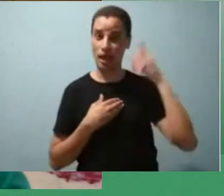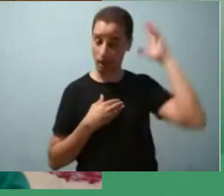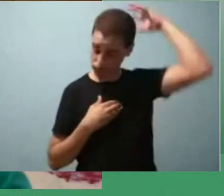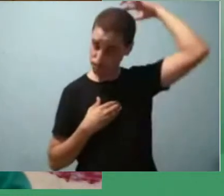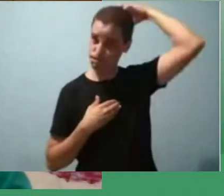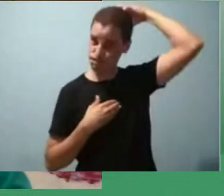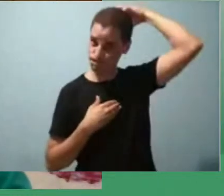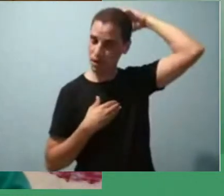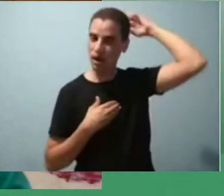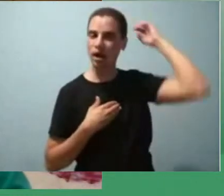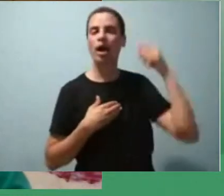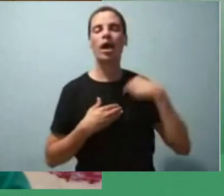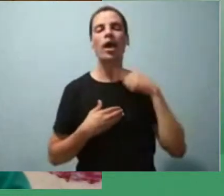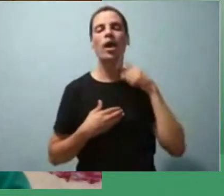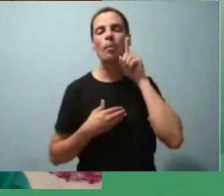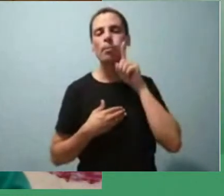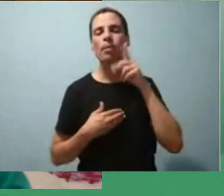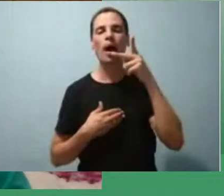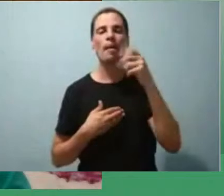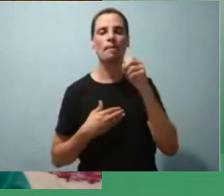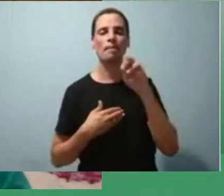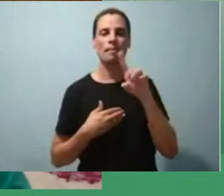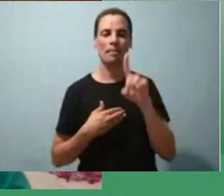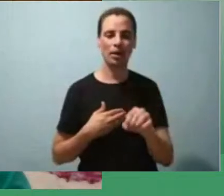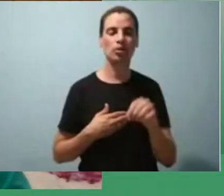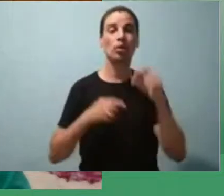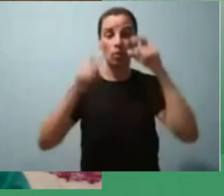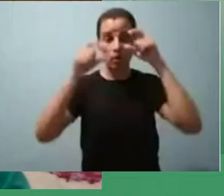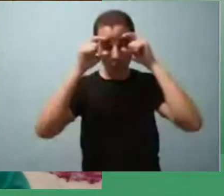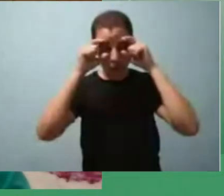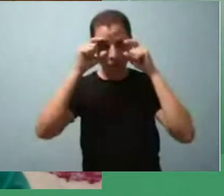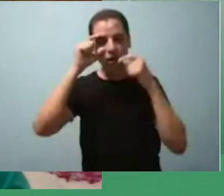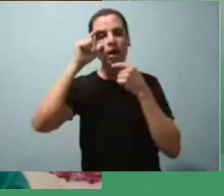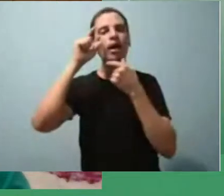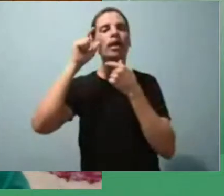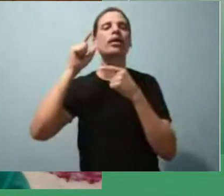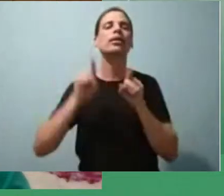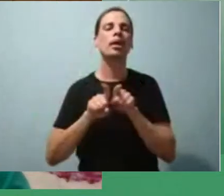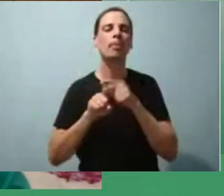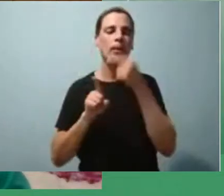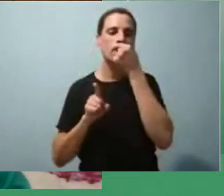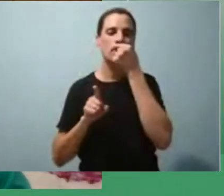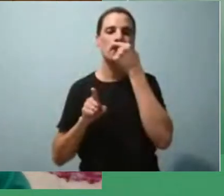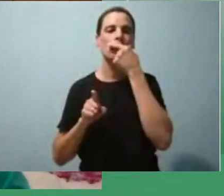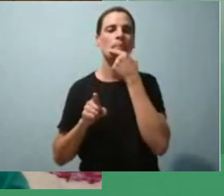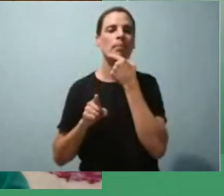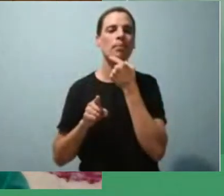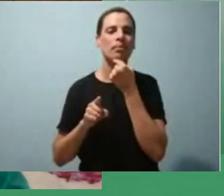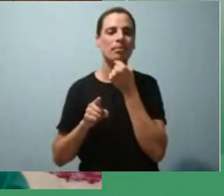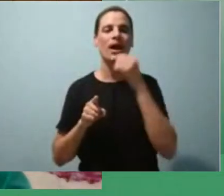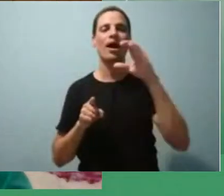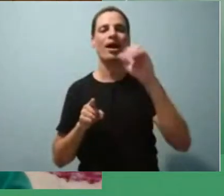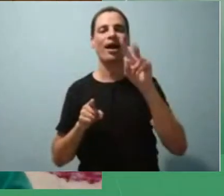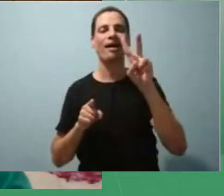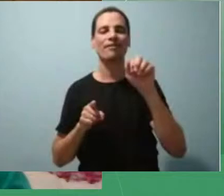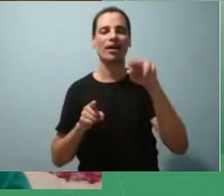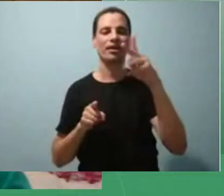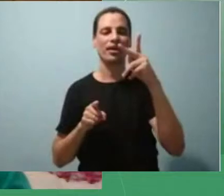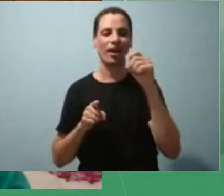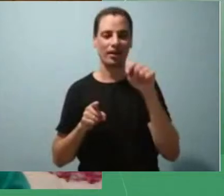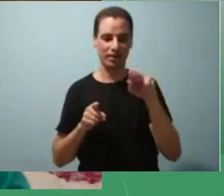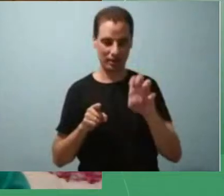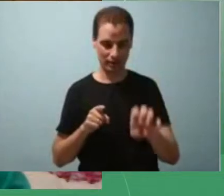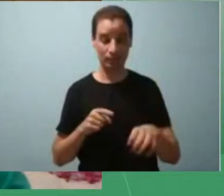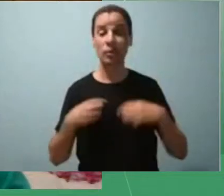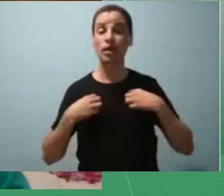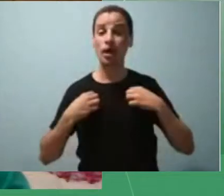eu uso óculos e barba eu uso cavanhaque eu estou com uma camiseta verde e no